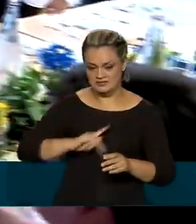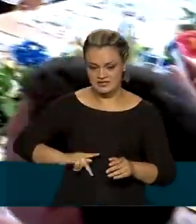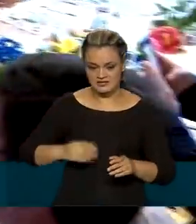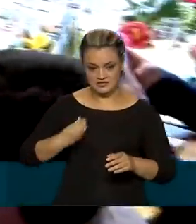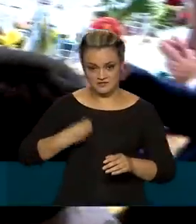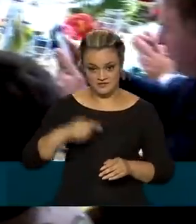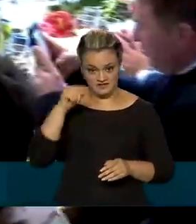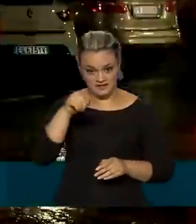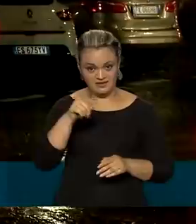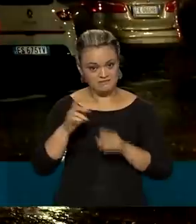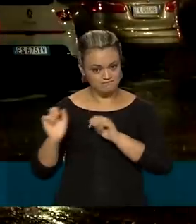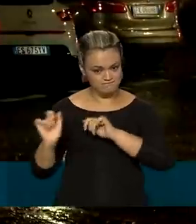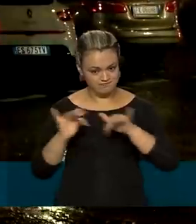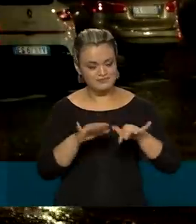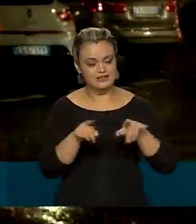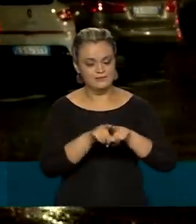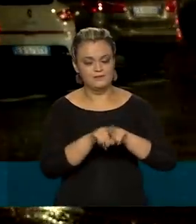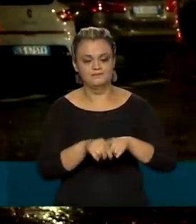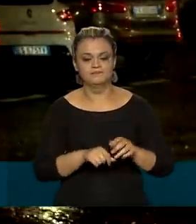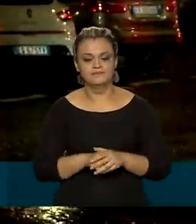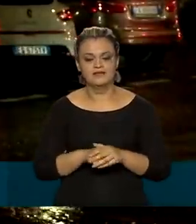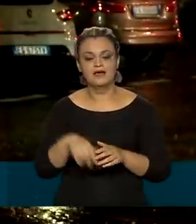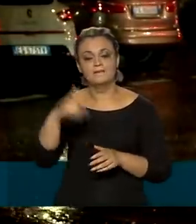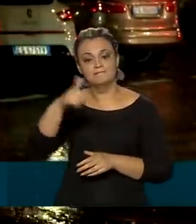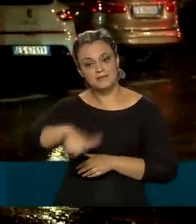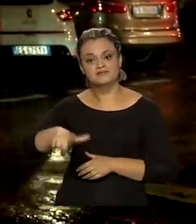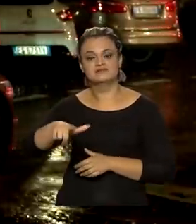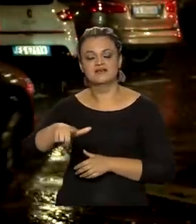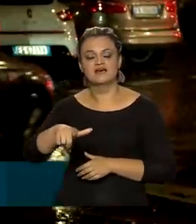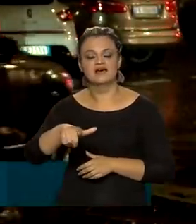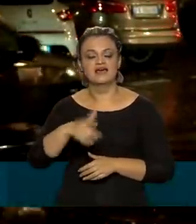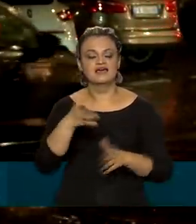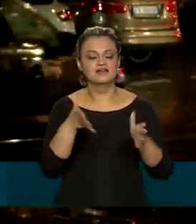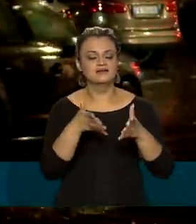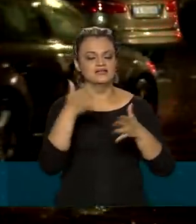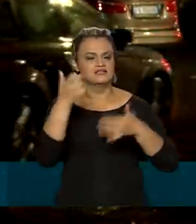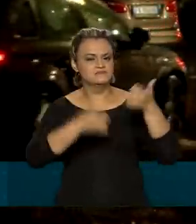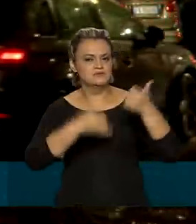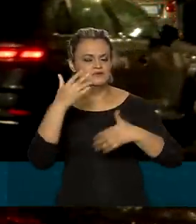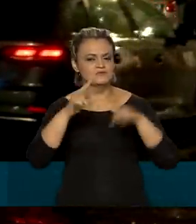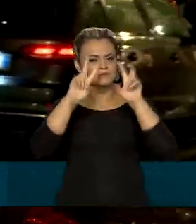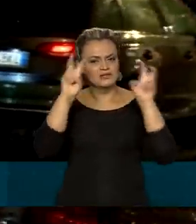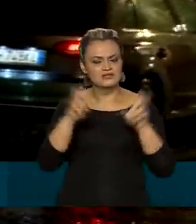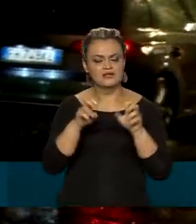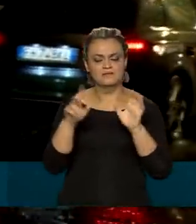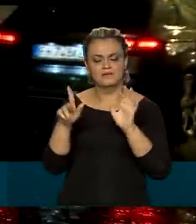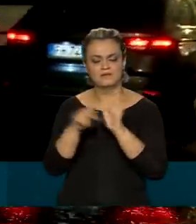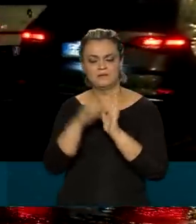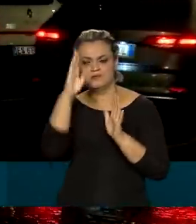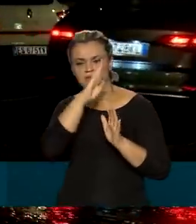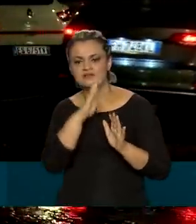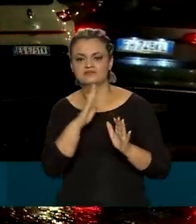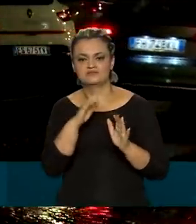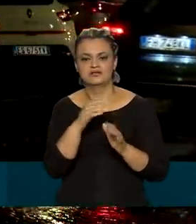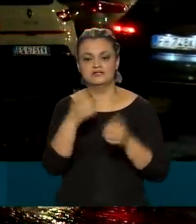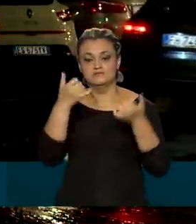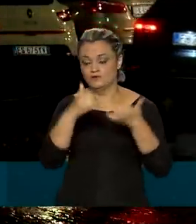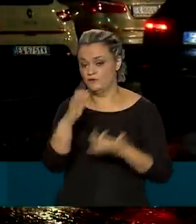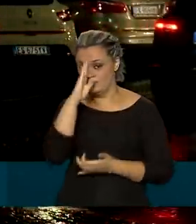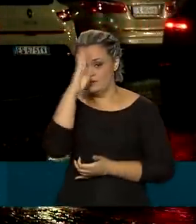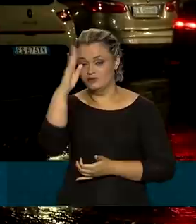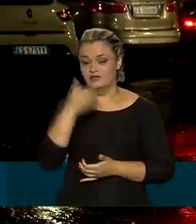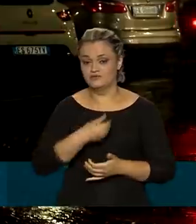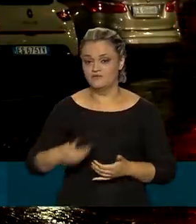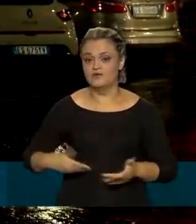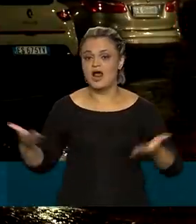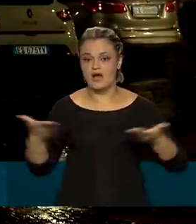participaram do evento. Também na Itália, o presidente Jair Bolsonaro falou sobre assuntos internos do Brasil. Ele disse que a prioridade do seu